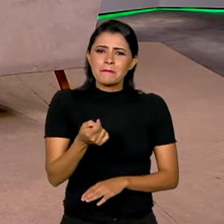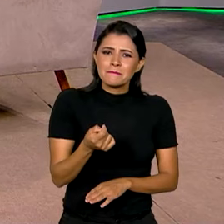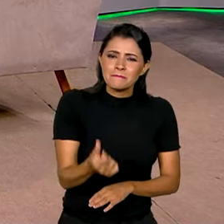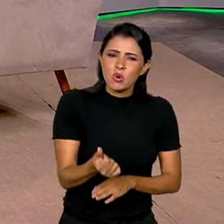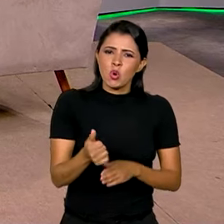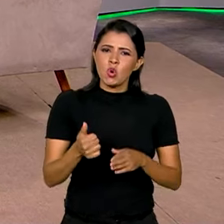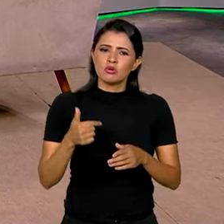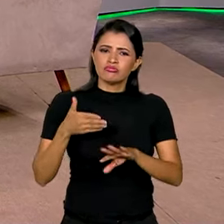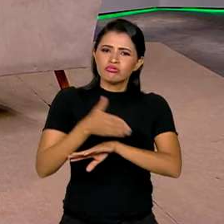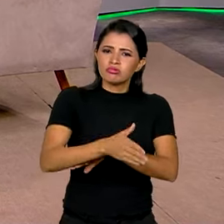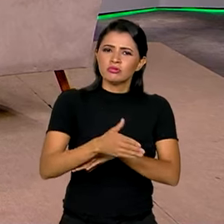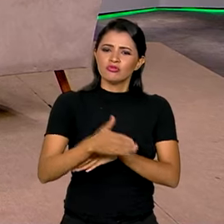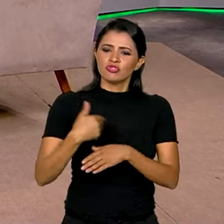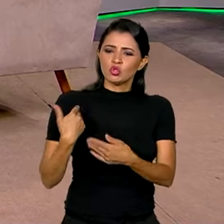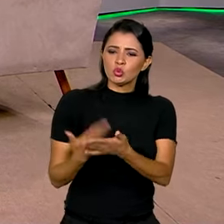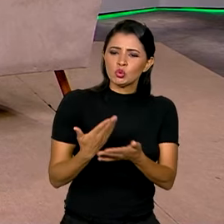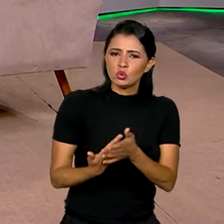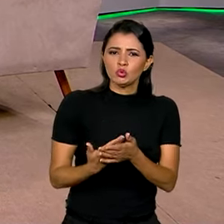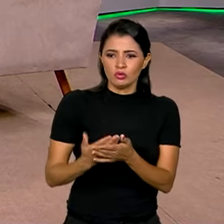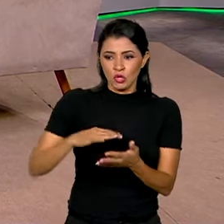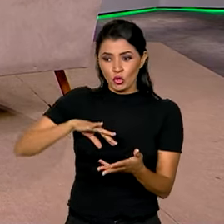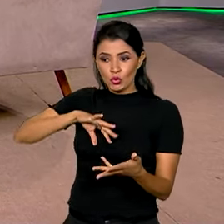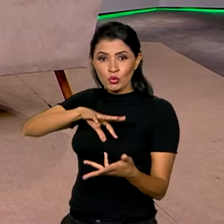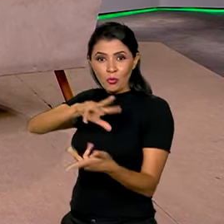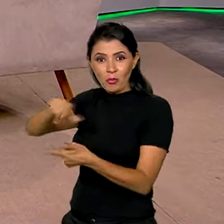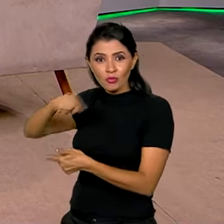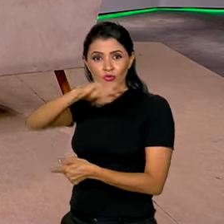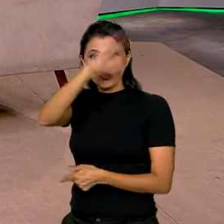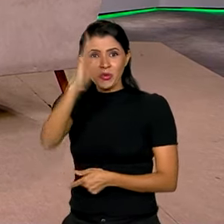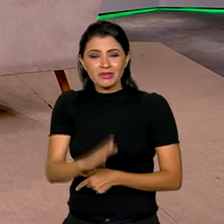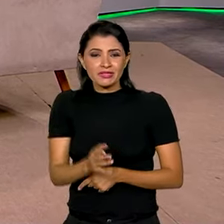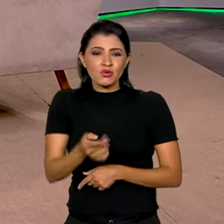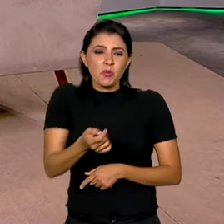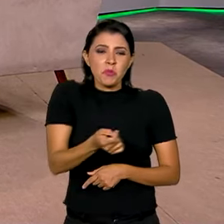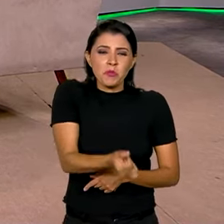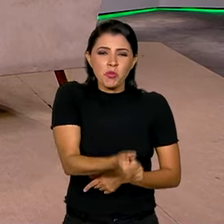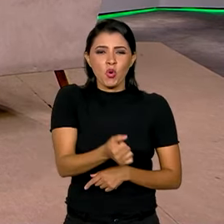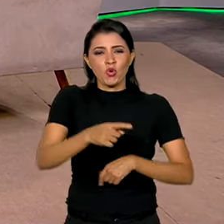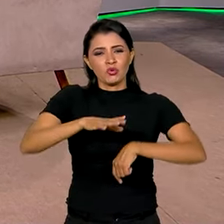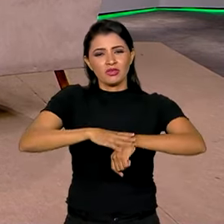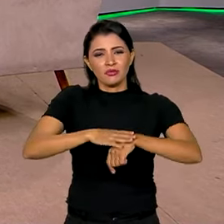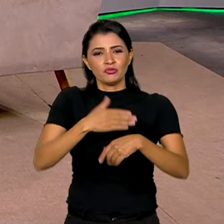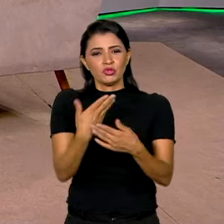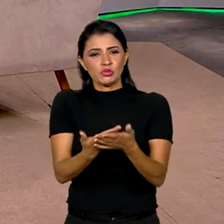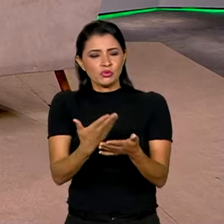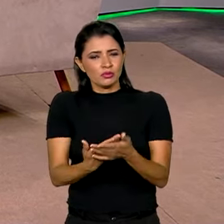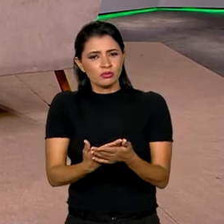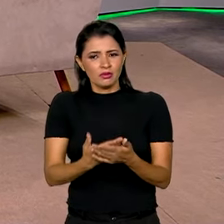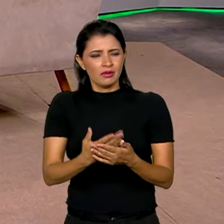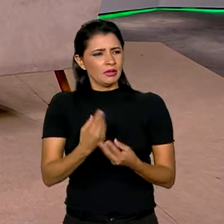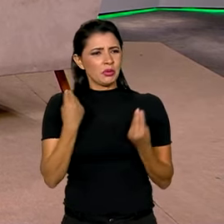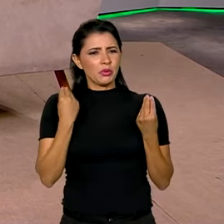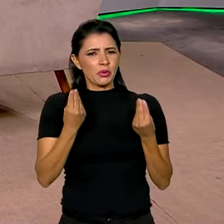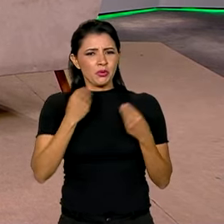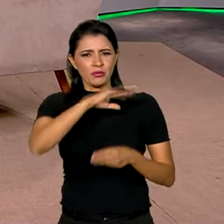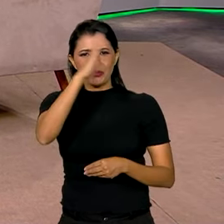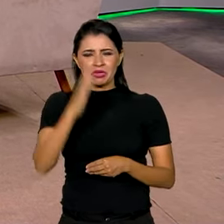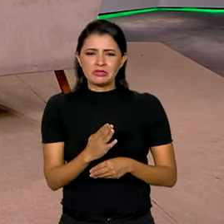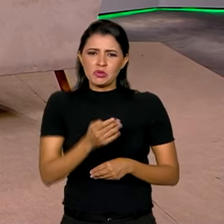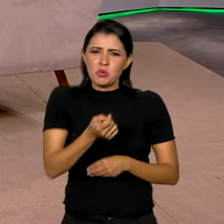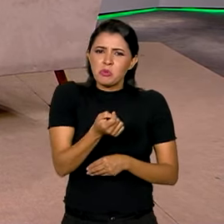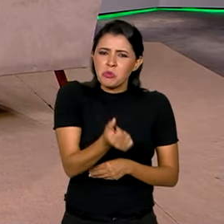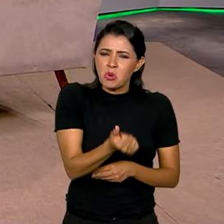do mundo. E fica quase inacreditável, né? Que o Brasil tenha uma jornada tão